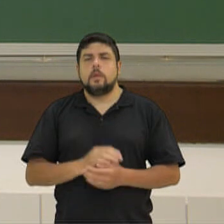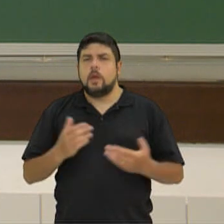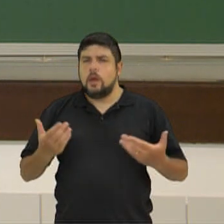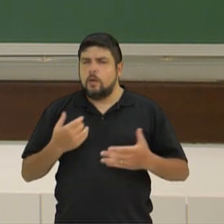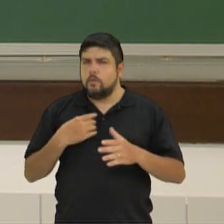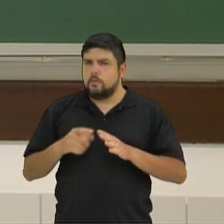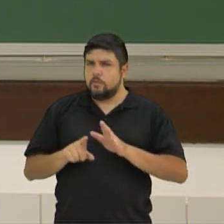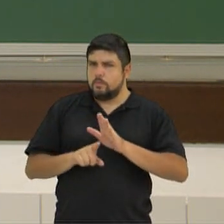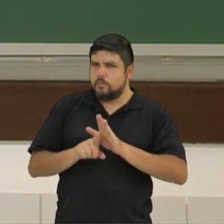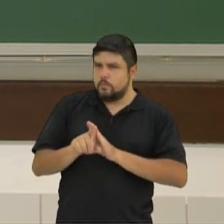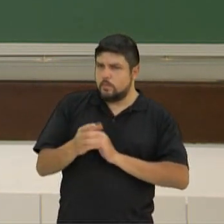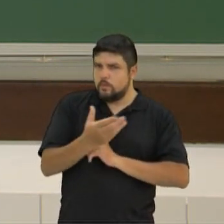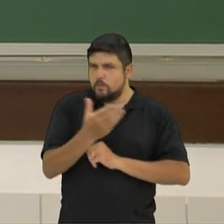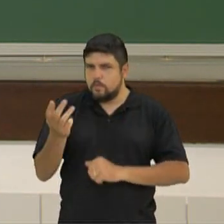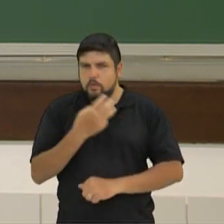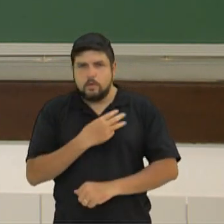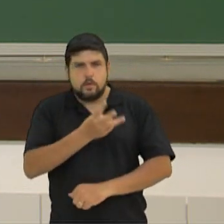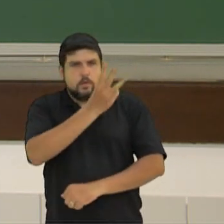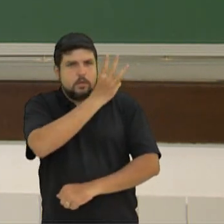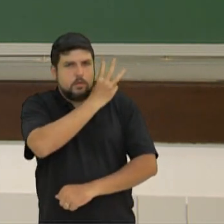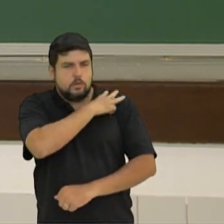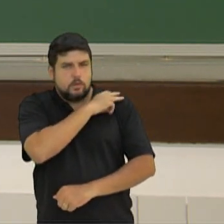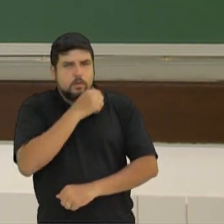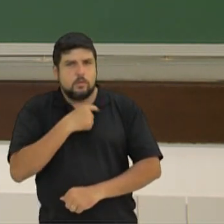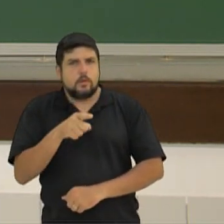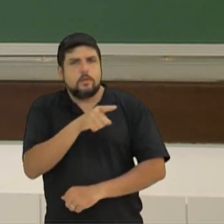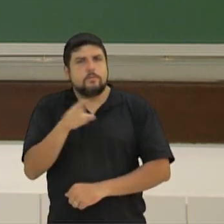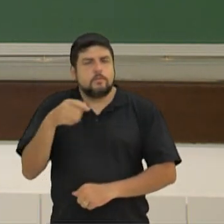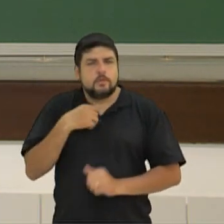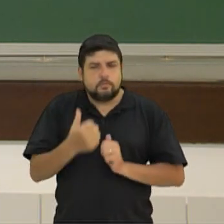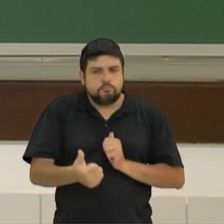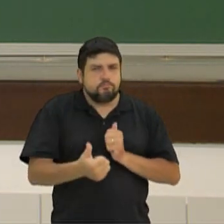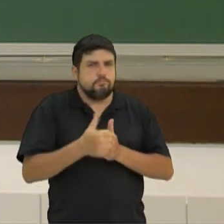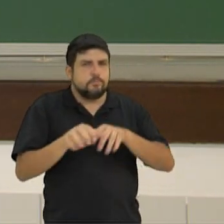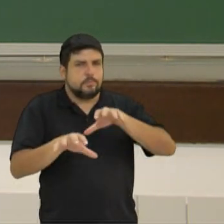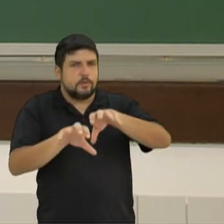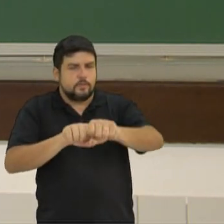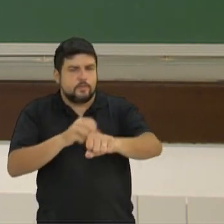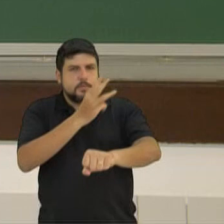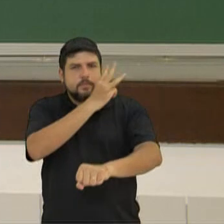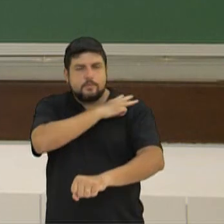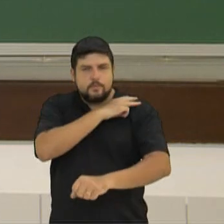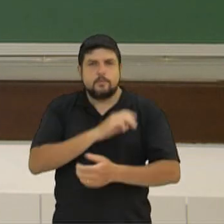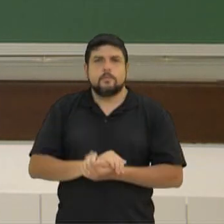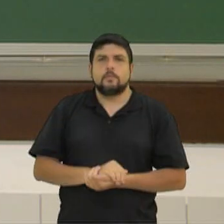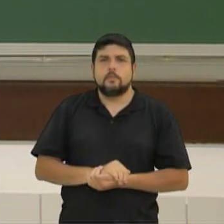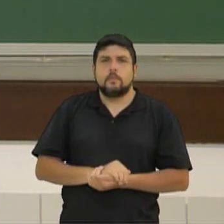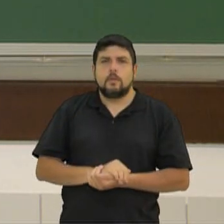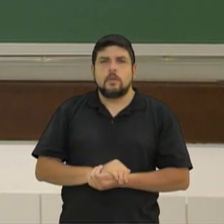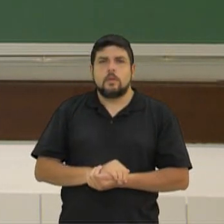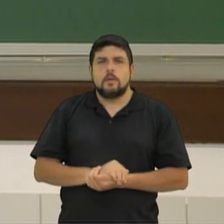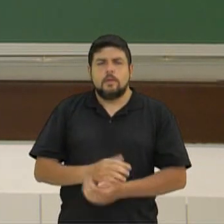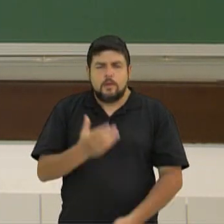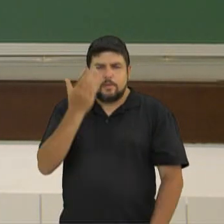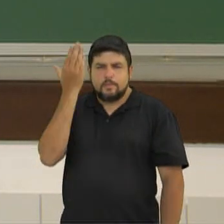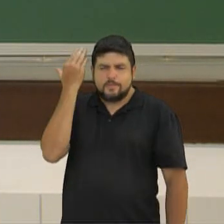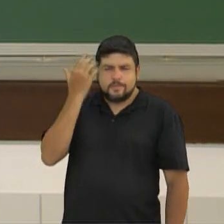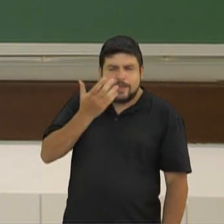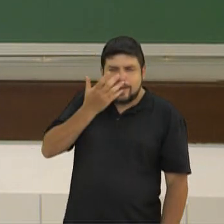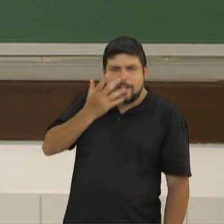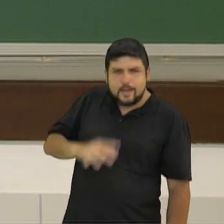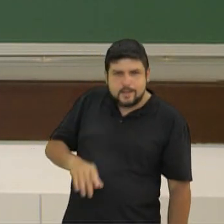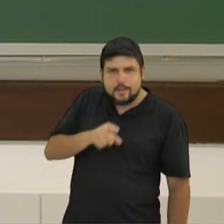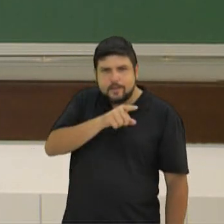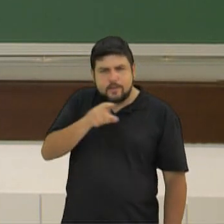perguntinha para vocês, terceira série que estão concluindo aí o ensino médio. Quando vocês eram crianças, já perguntaram para